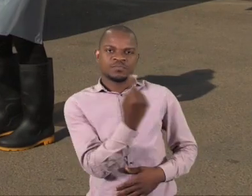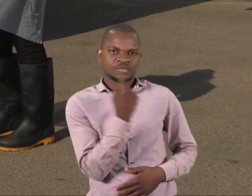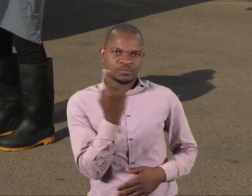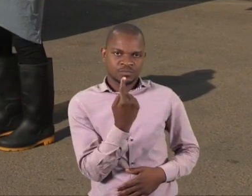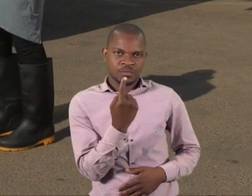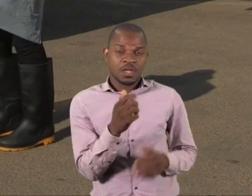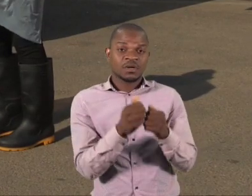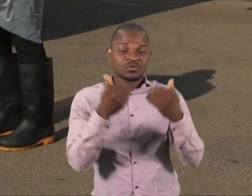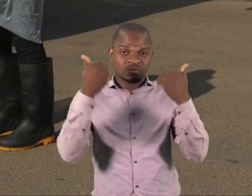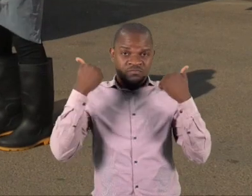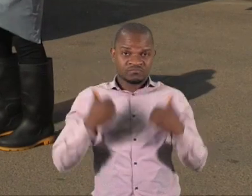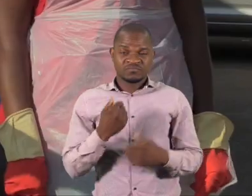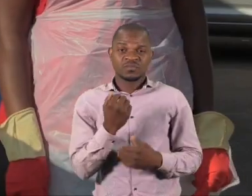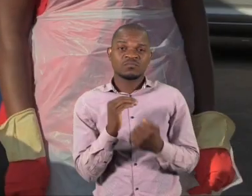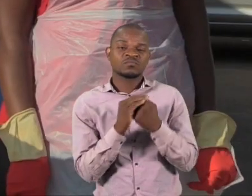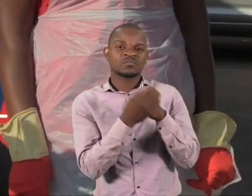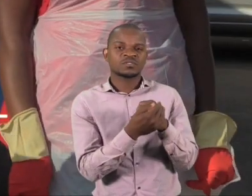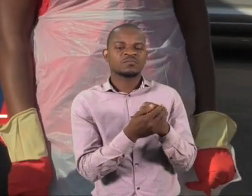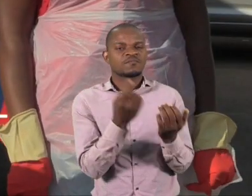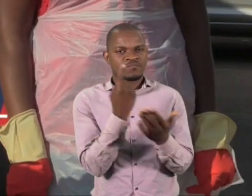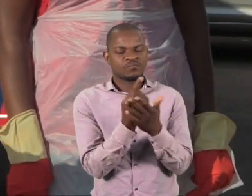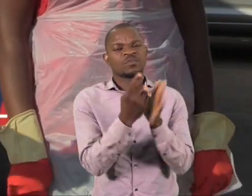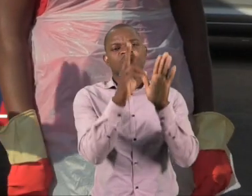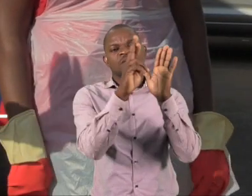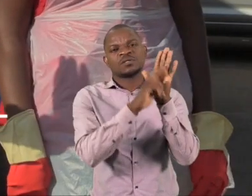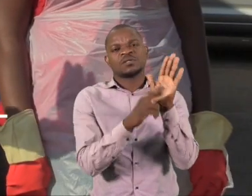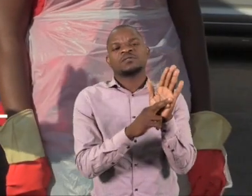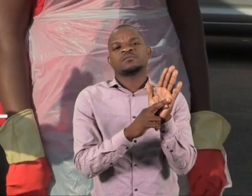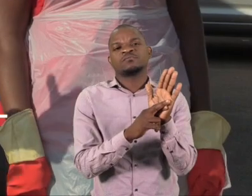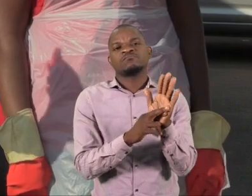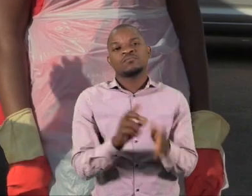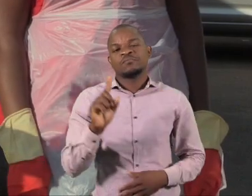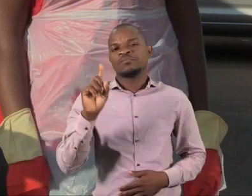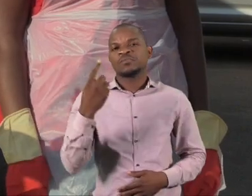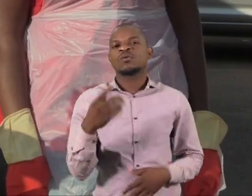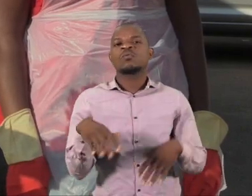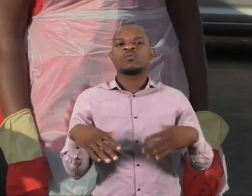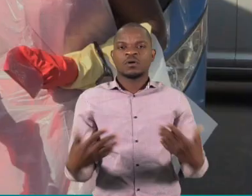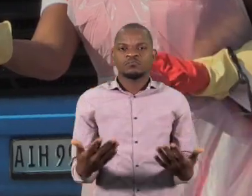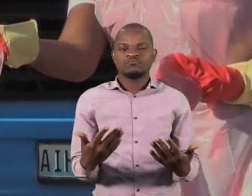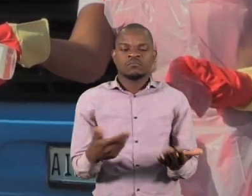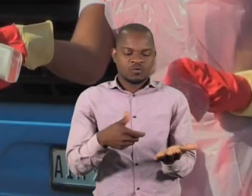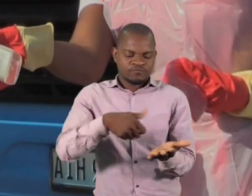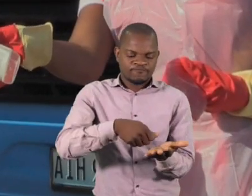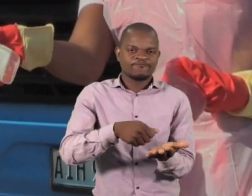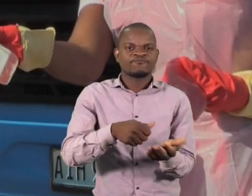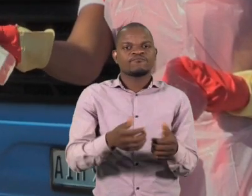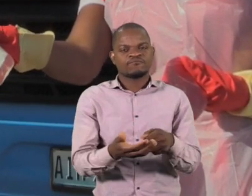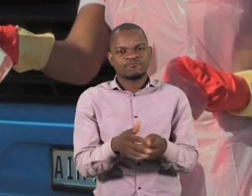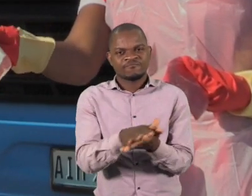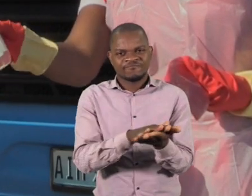proteção individual. O equipamento de proteção individual deve ser utilizado da seguinte forma. Primeiro,